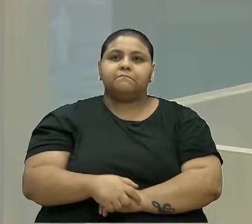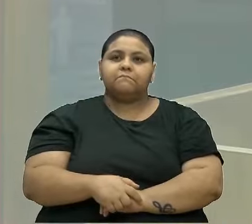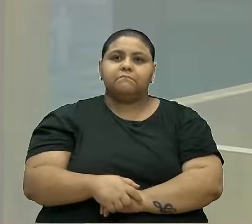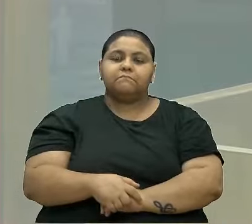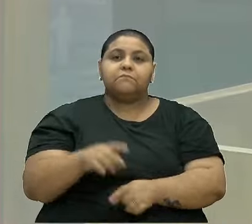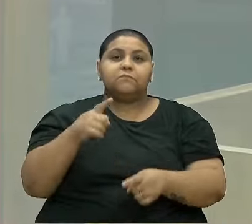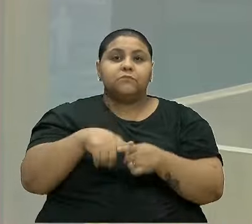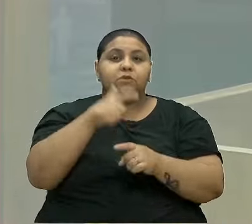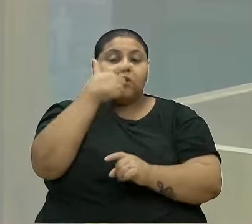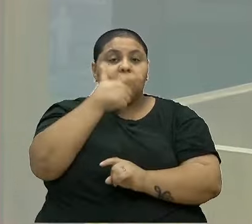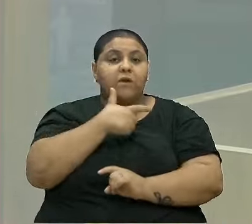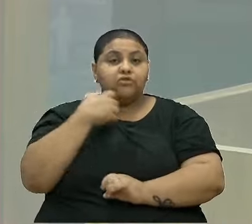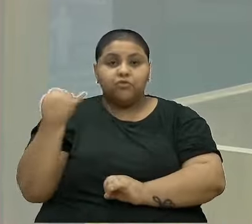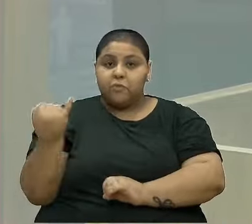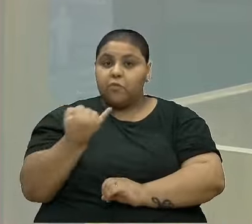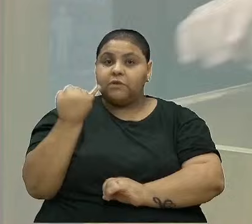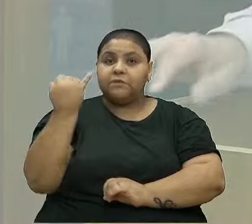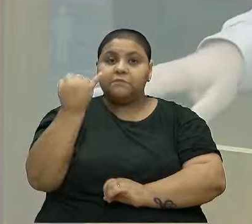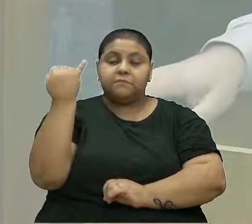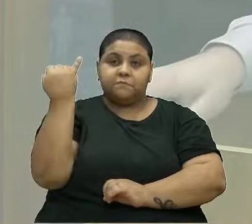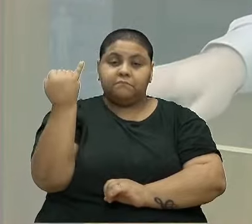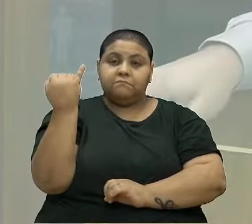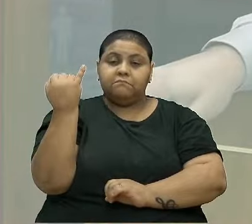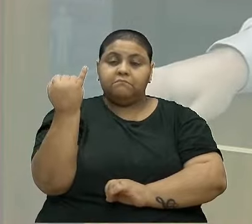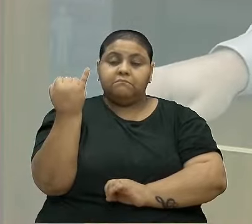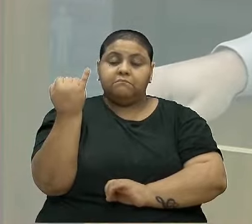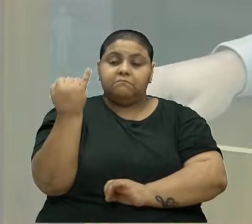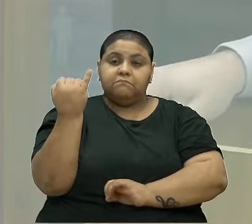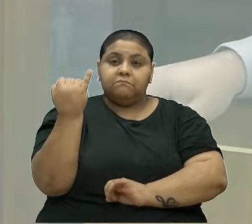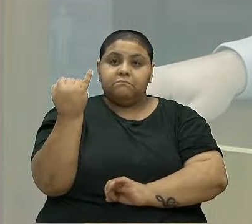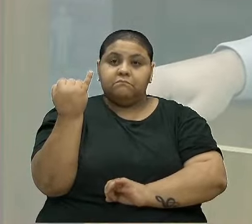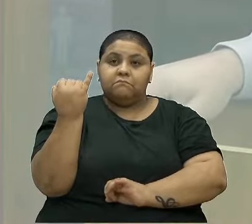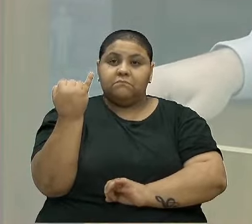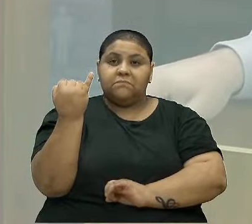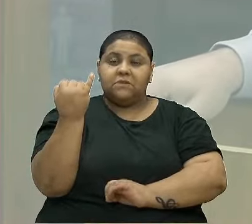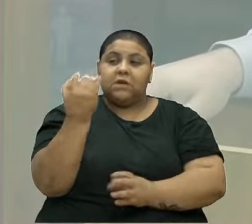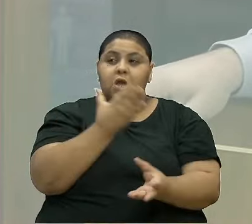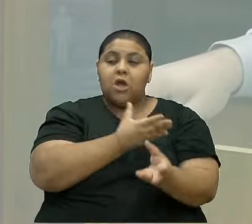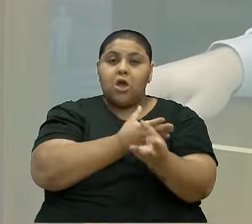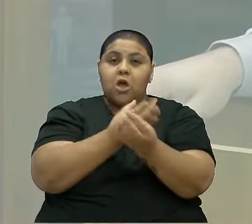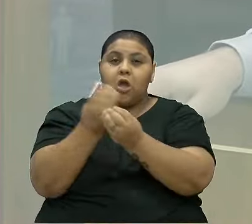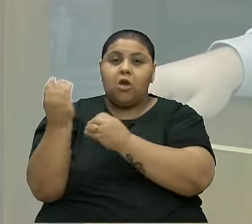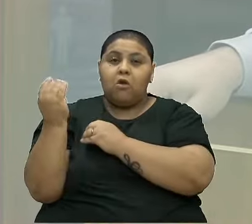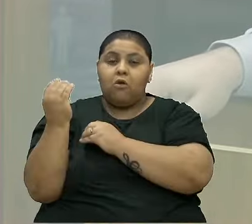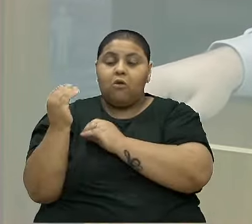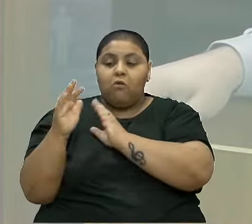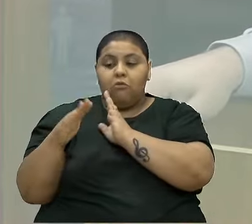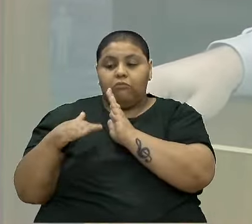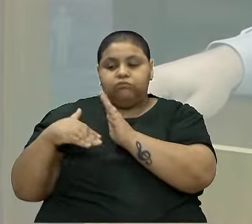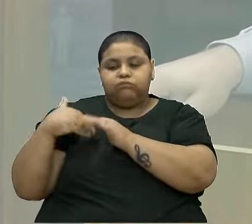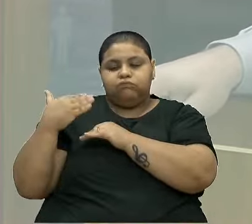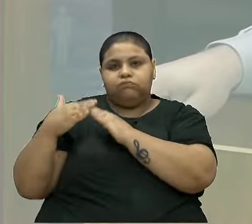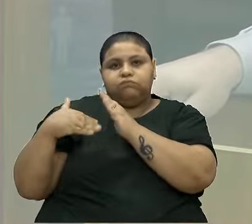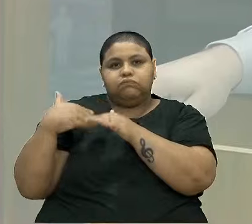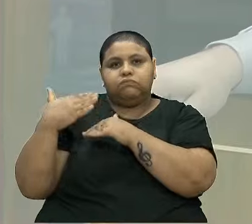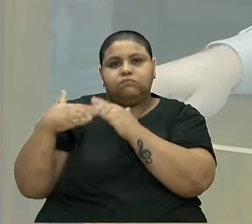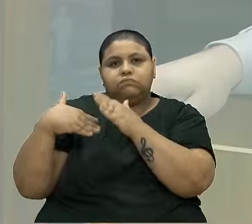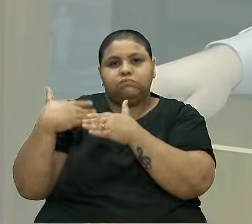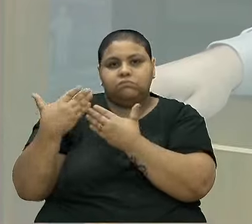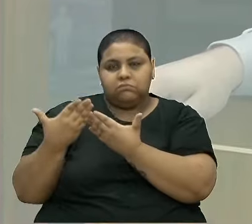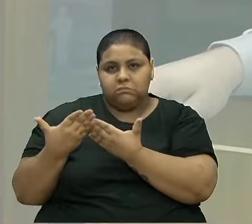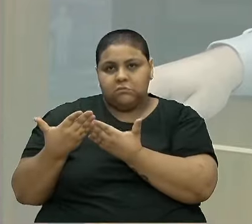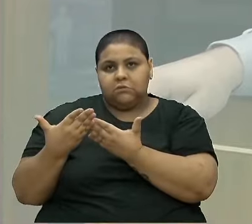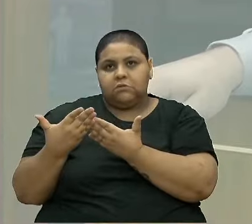porque eu acho oportuno. E muitas vezes os processos em que